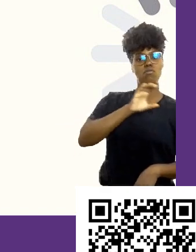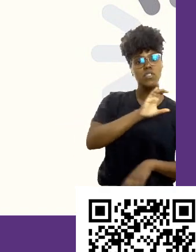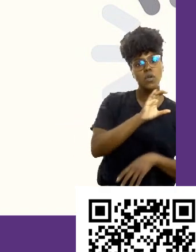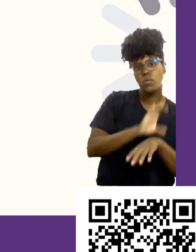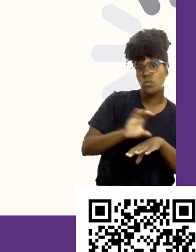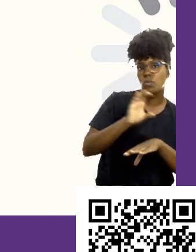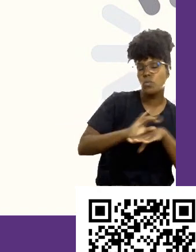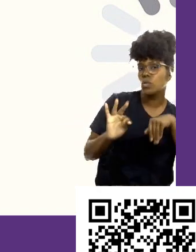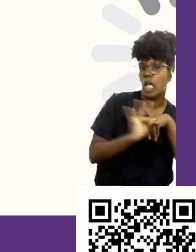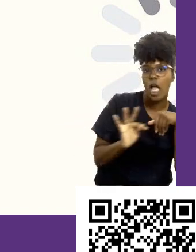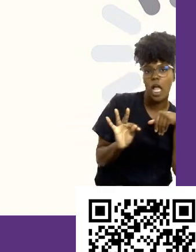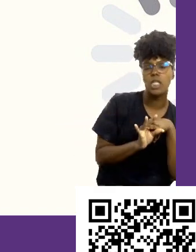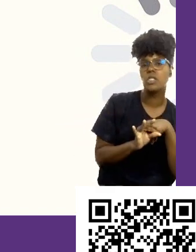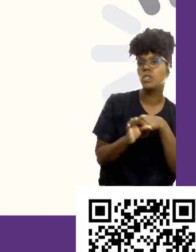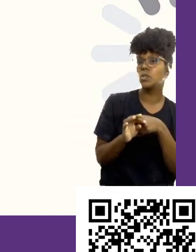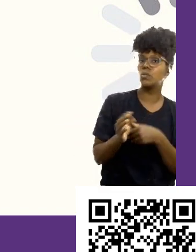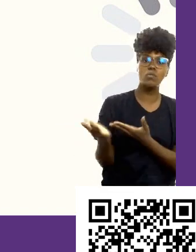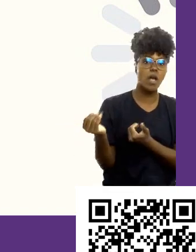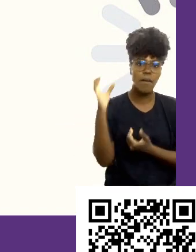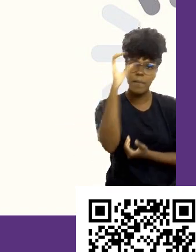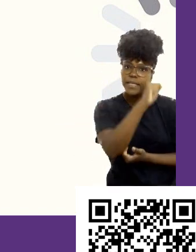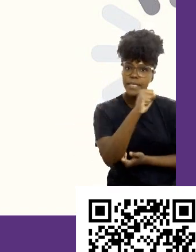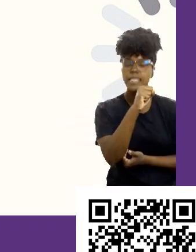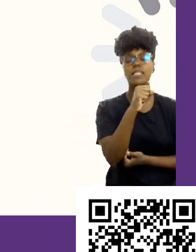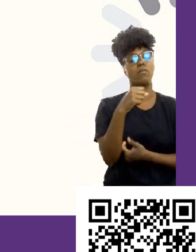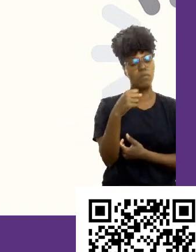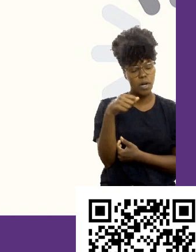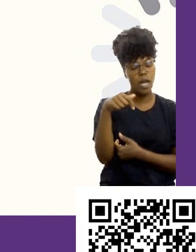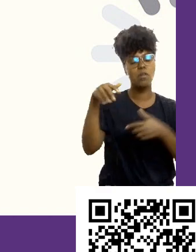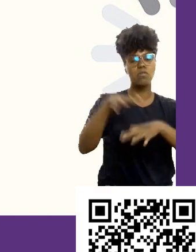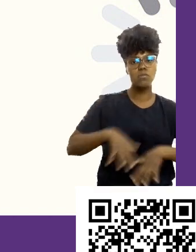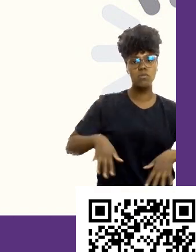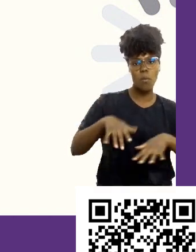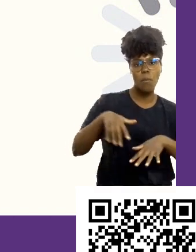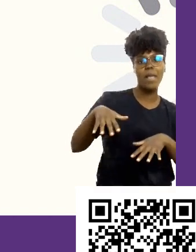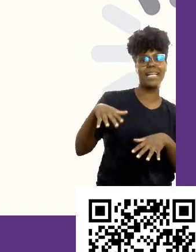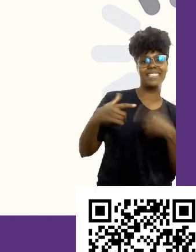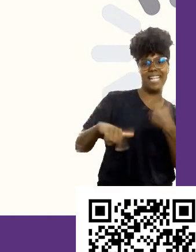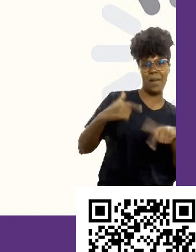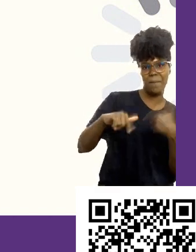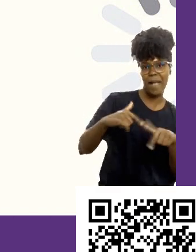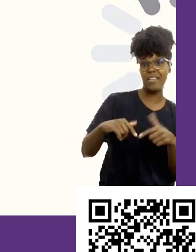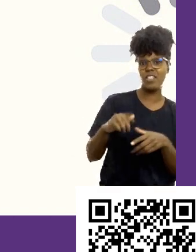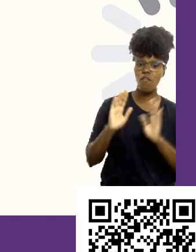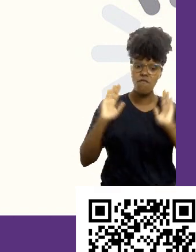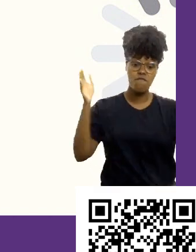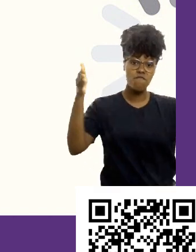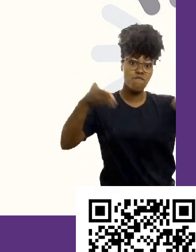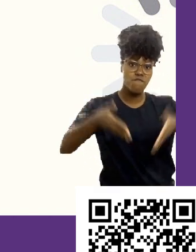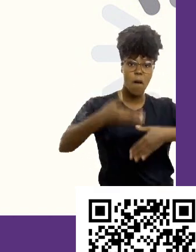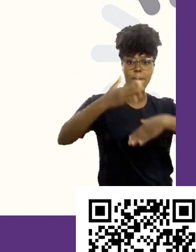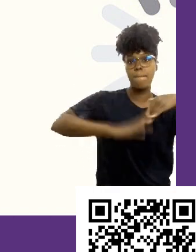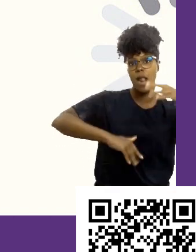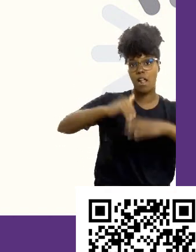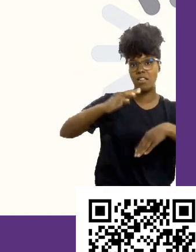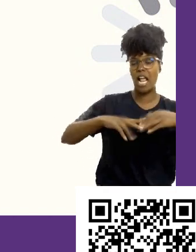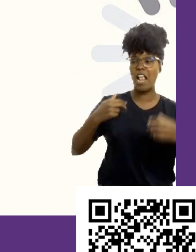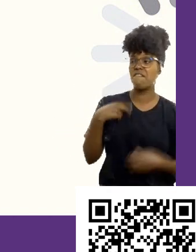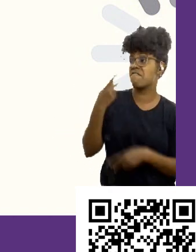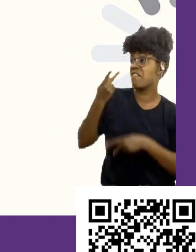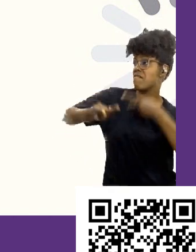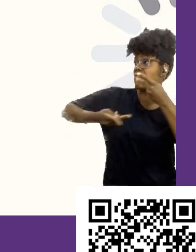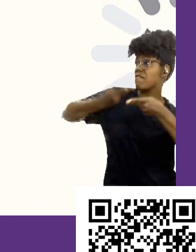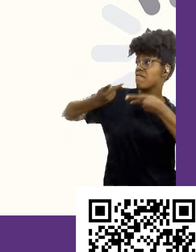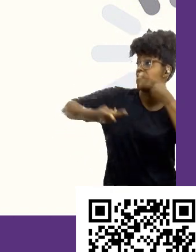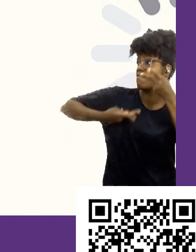Então, a gente tem um mercado que está muito voltado para a prática. Não se destaca quem está falando eu sou isso, eu sou aquilo. Está se